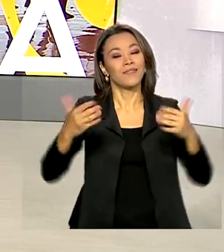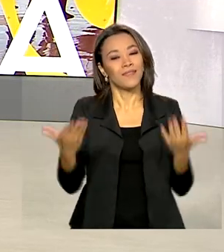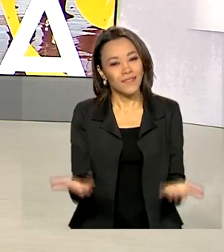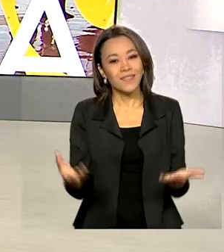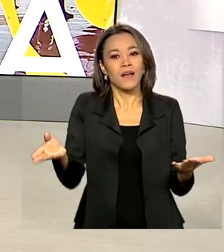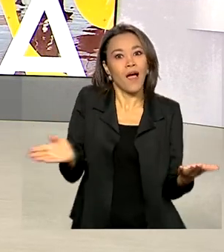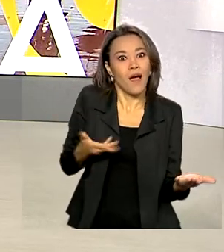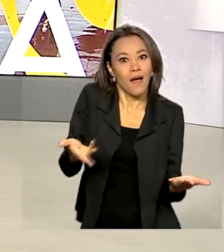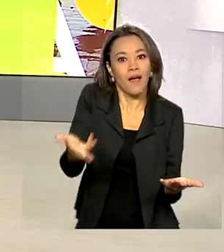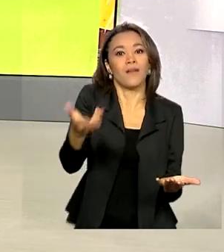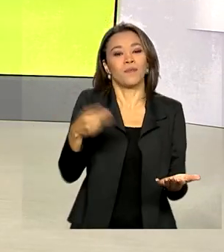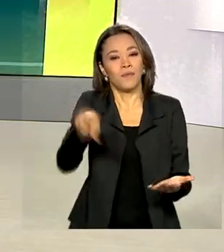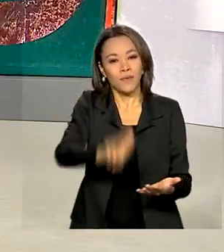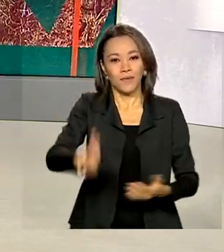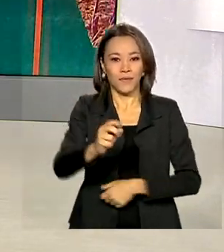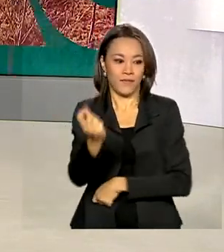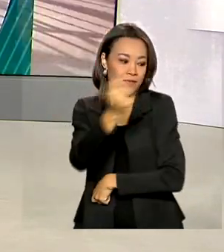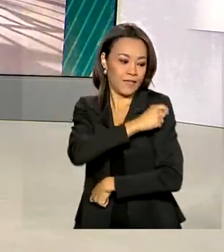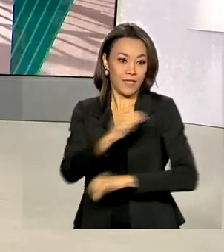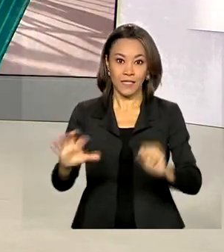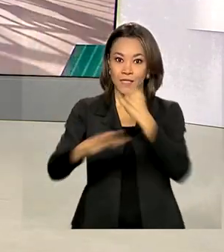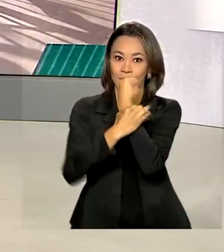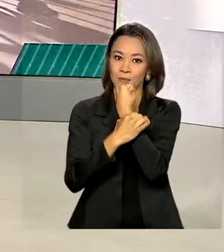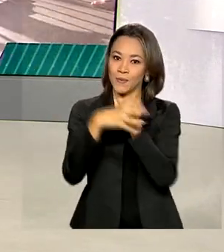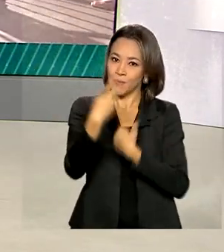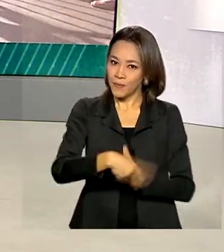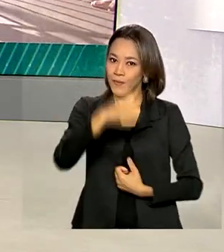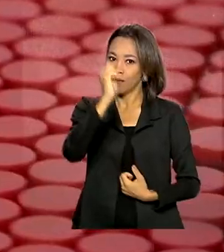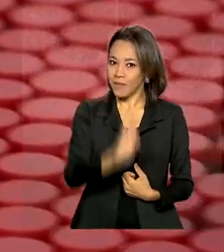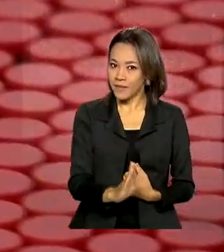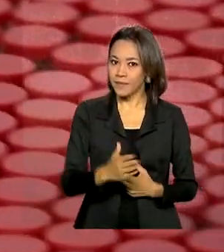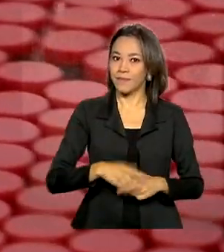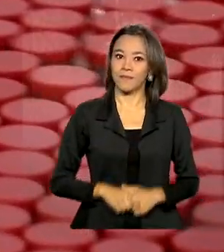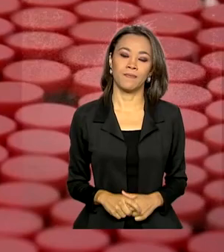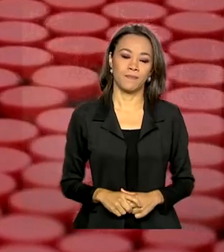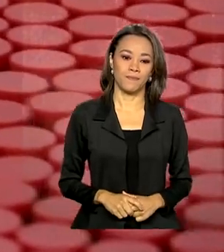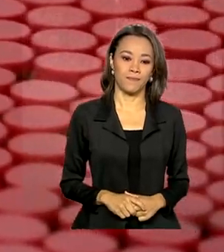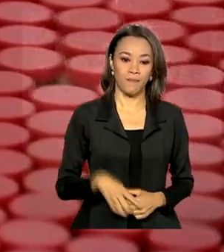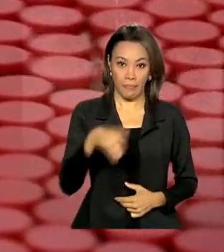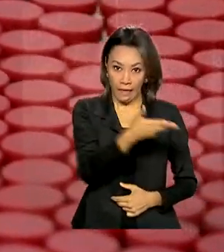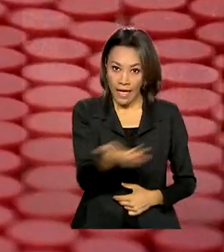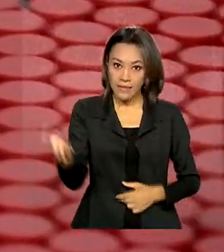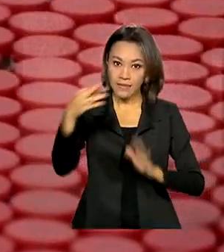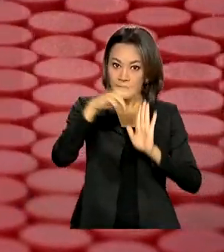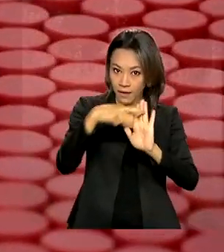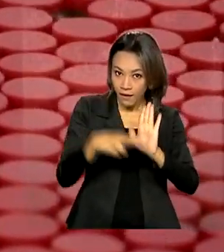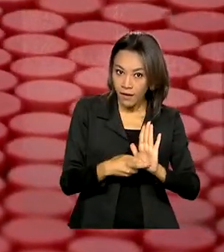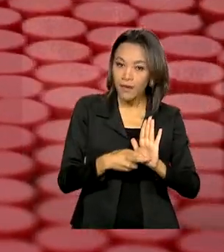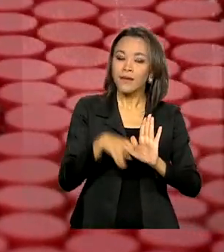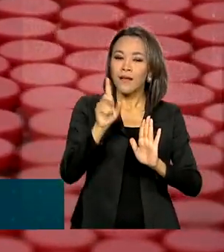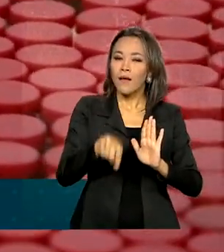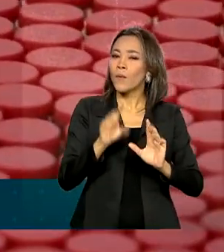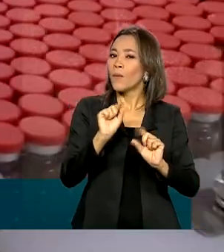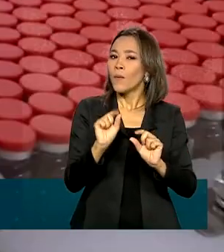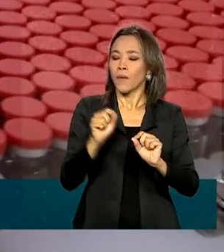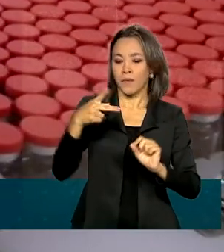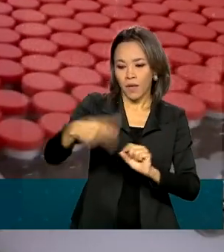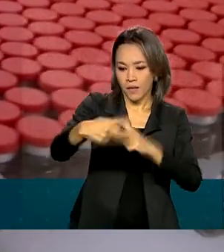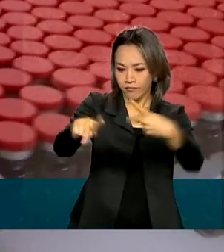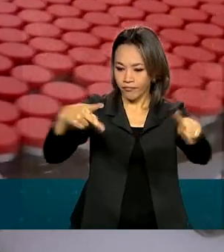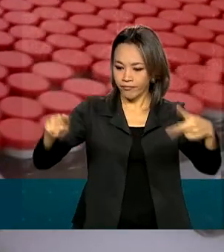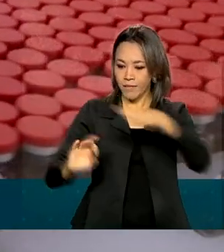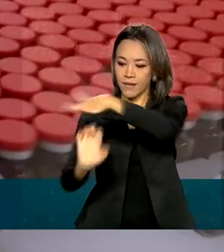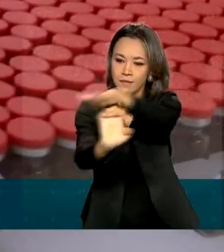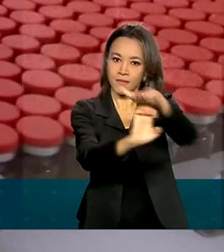para agilizar o uso de uma vacina segura aqui no Brasil. Essas regras abrem caminho para que os laboratórios